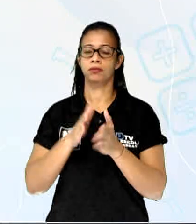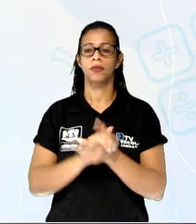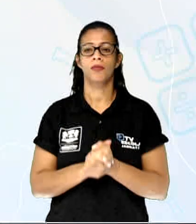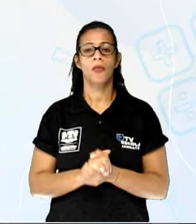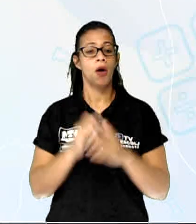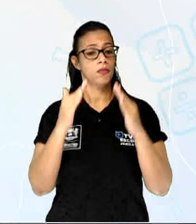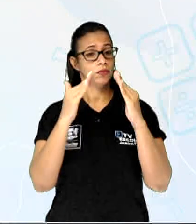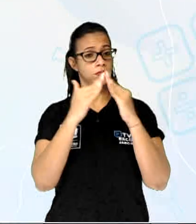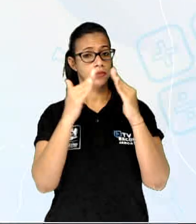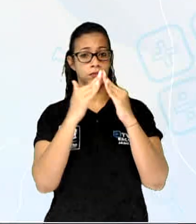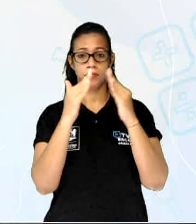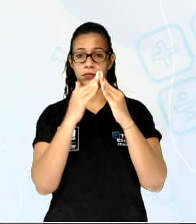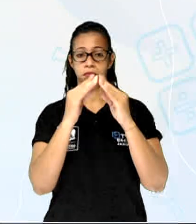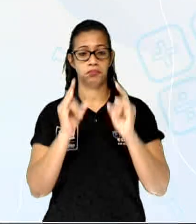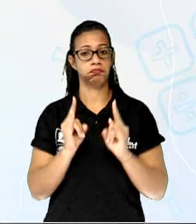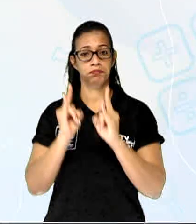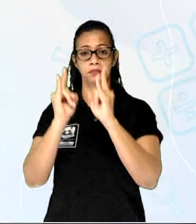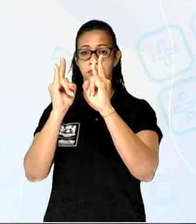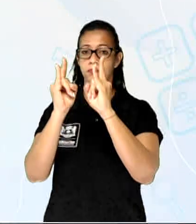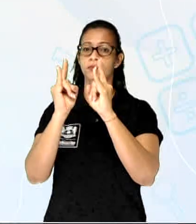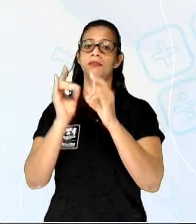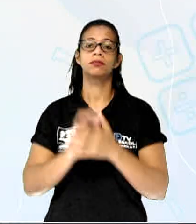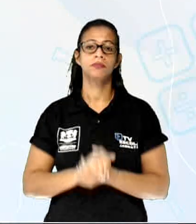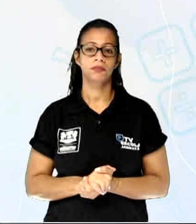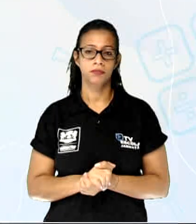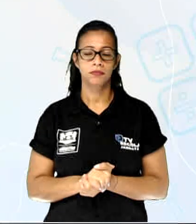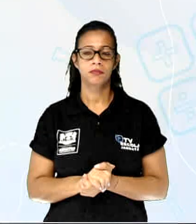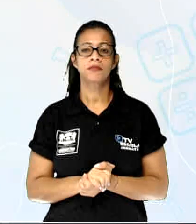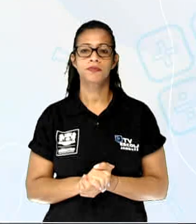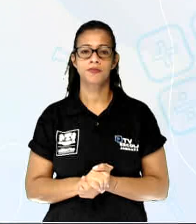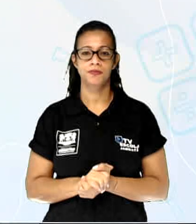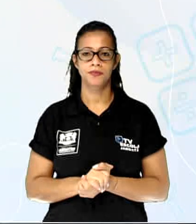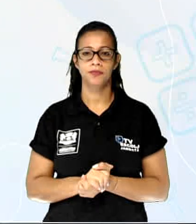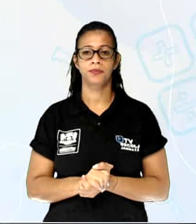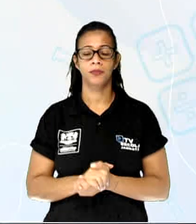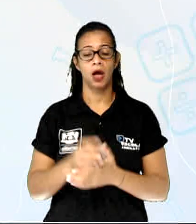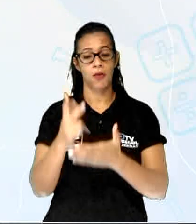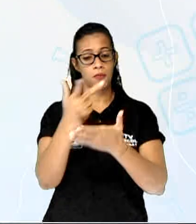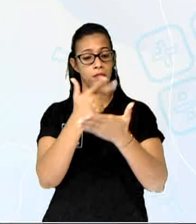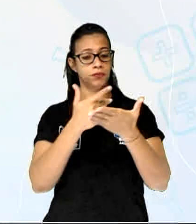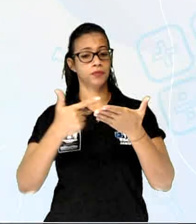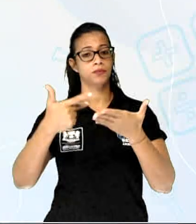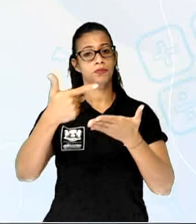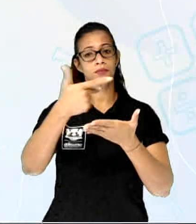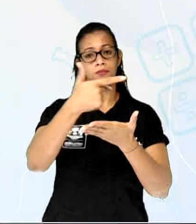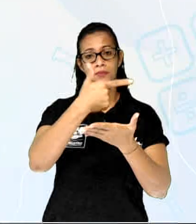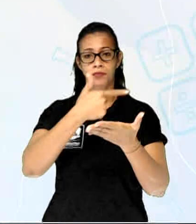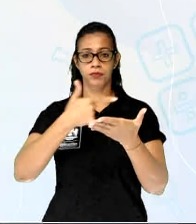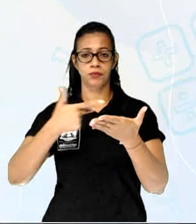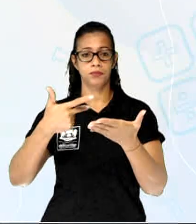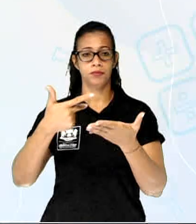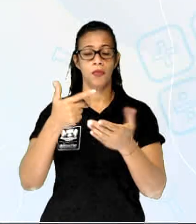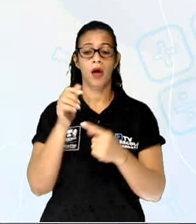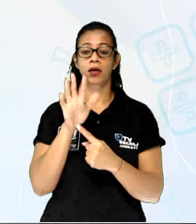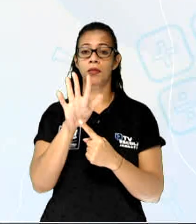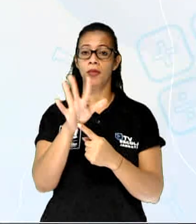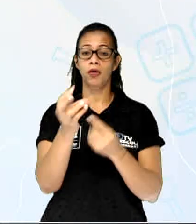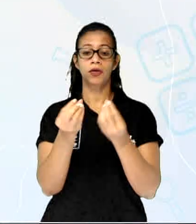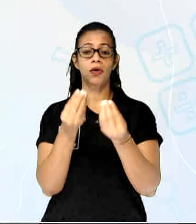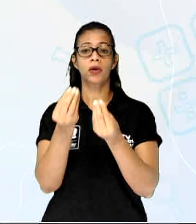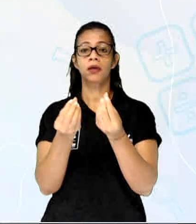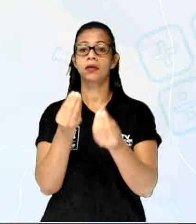industriais. É um mapa, na verdade é a planta, que tem uma riqueza de detalhe maior para quem está